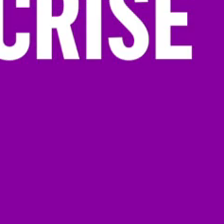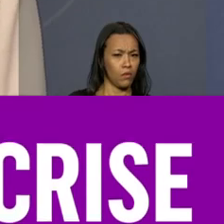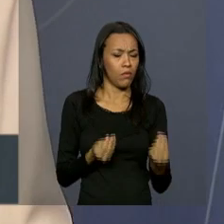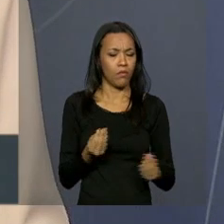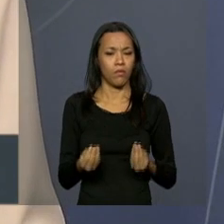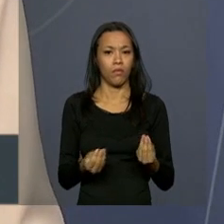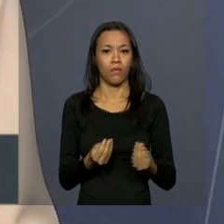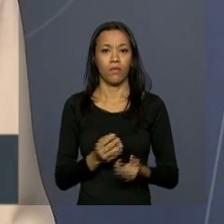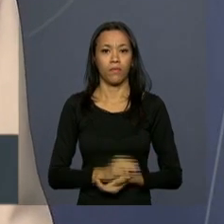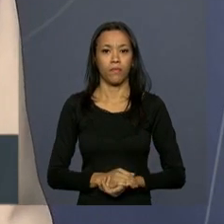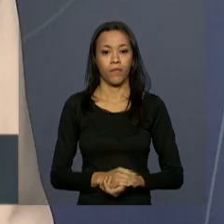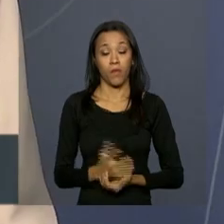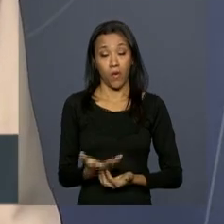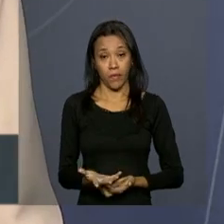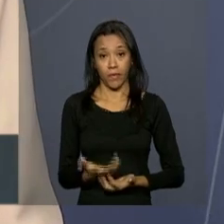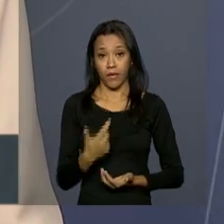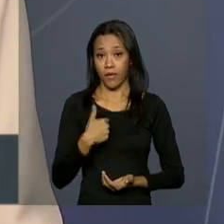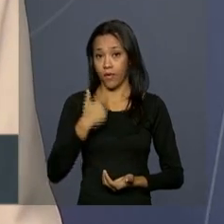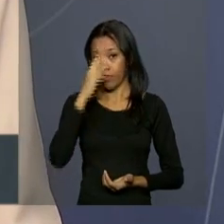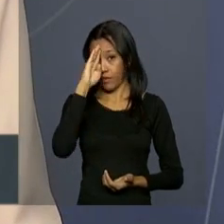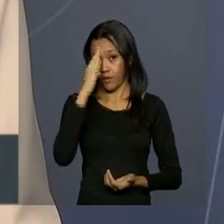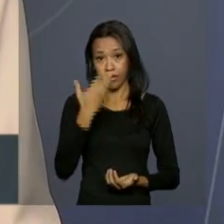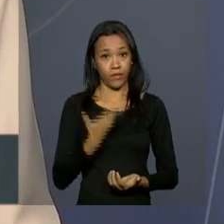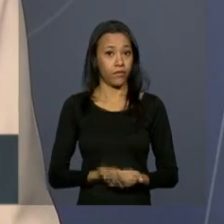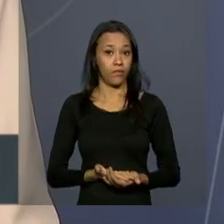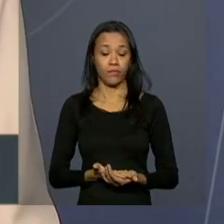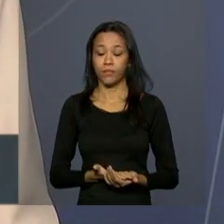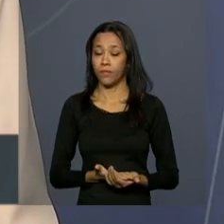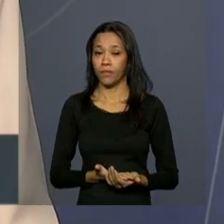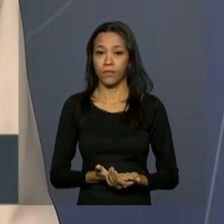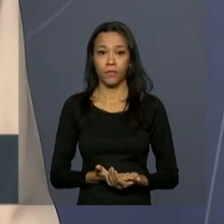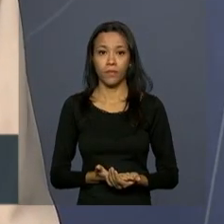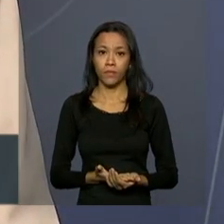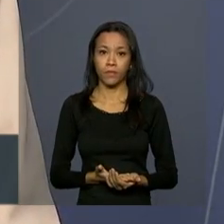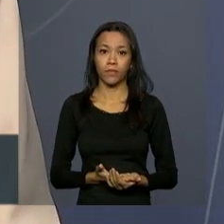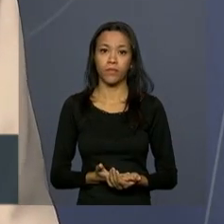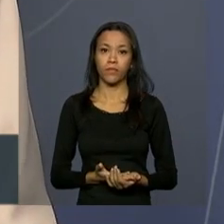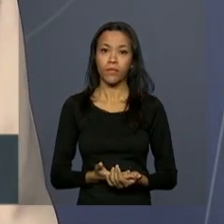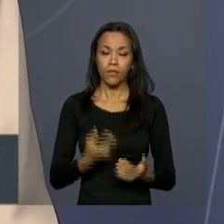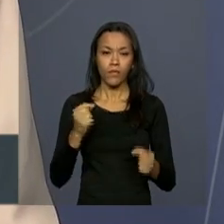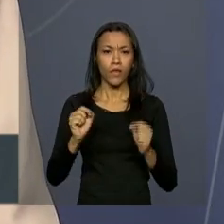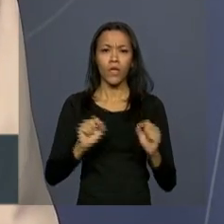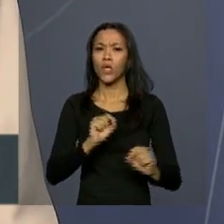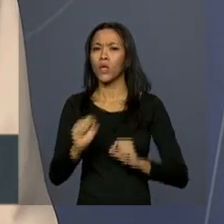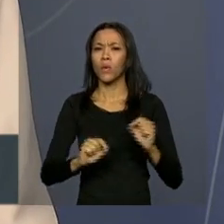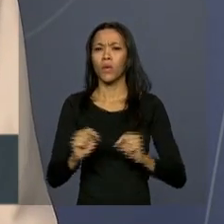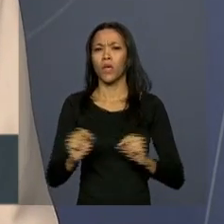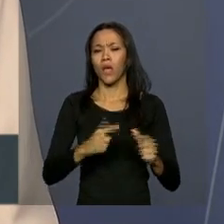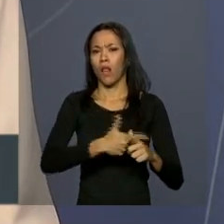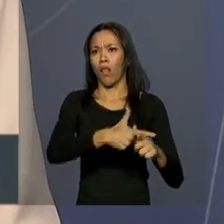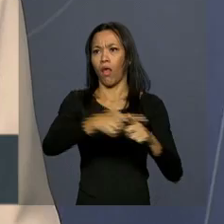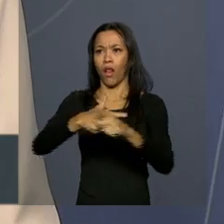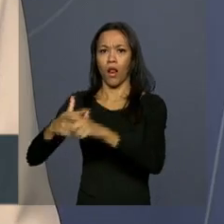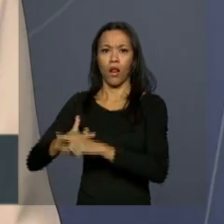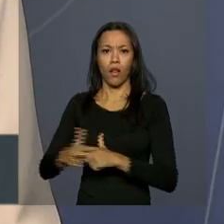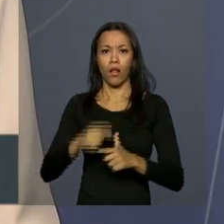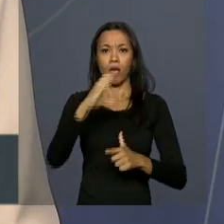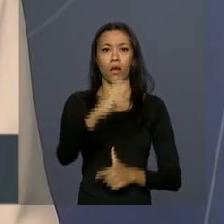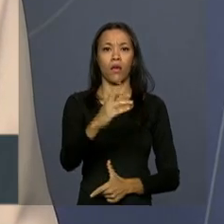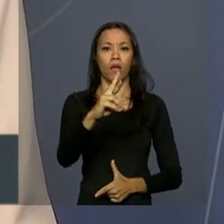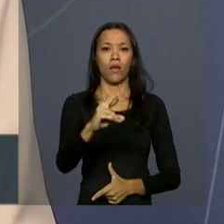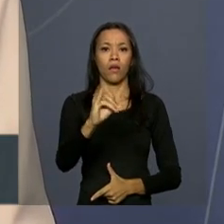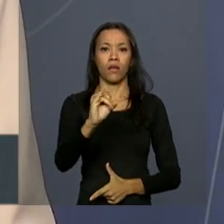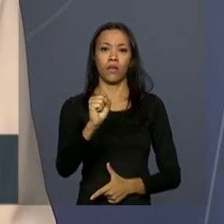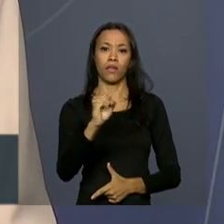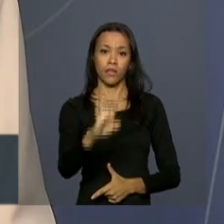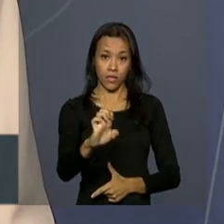Eu não acredito que a questão da crise econômica no Brasil terá qualquer impacto sobre